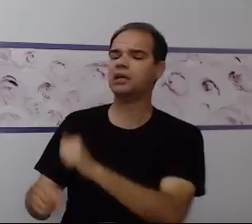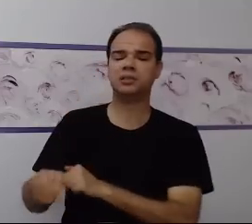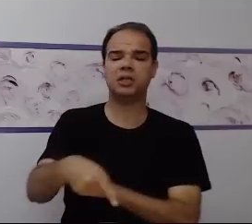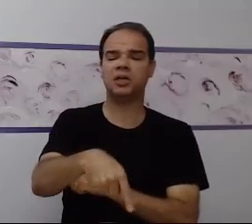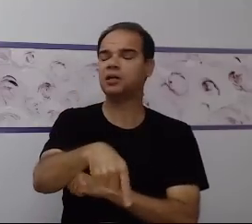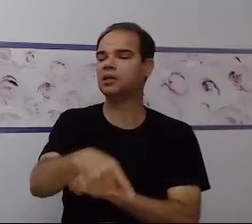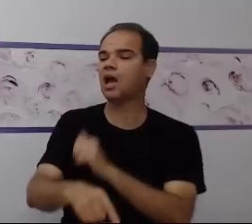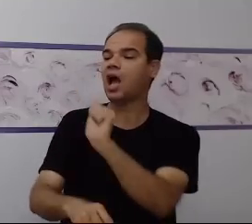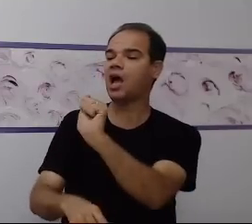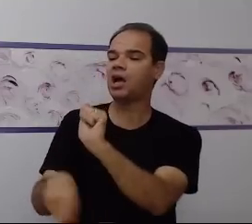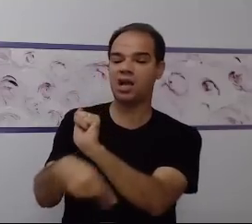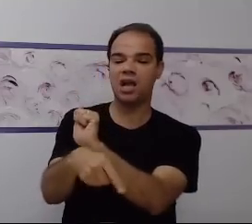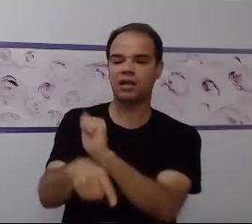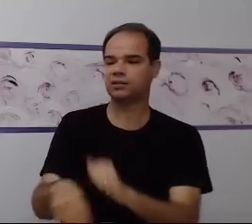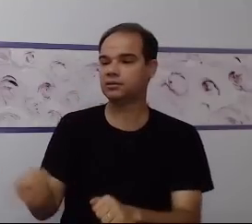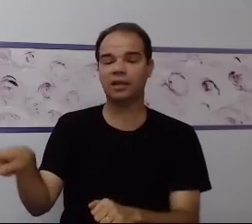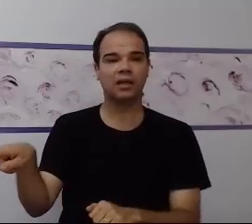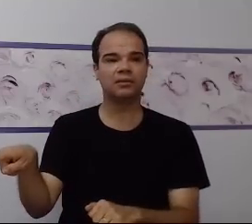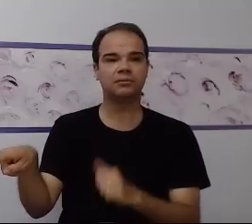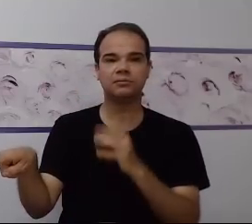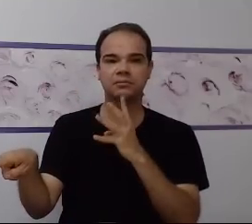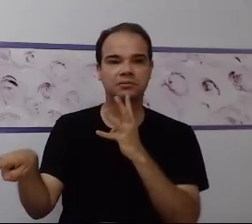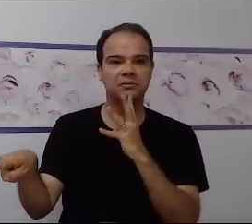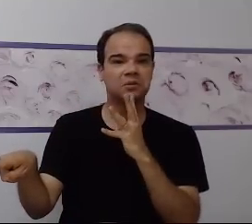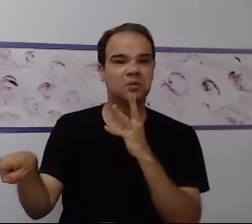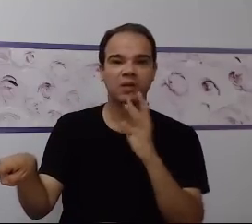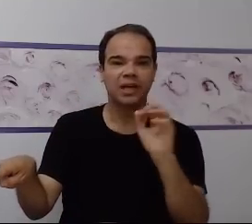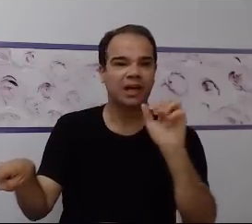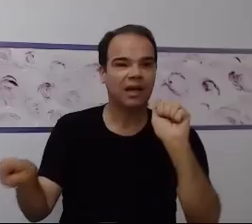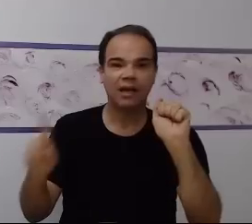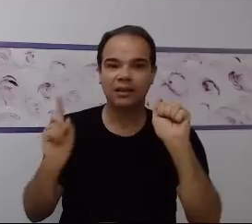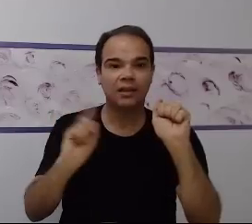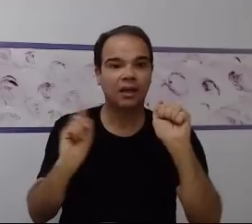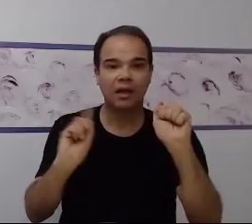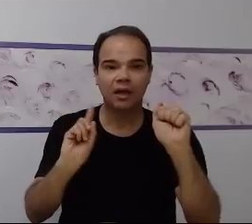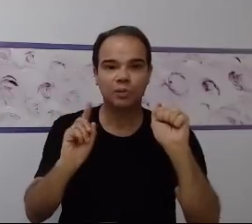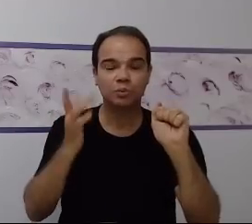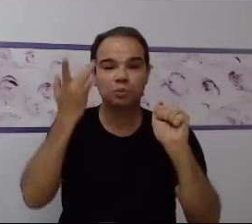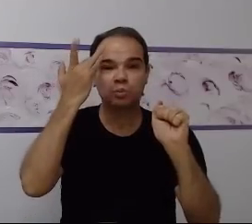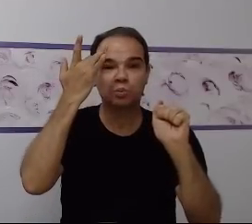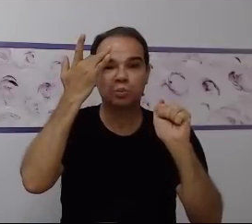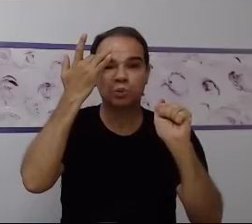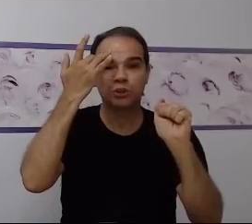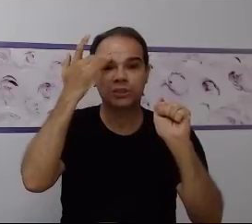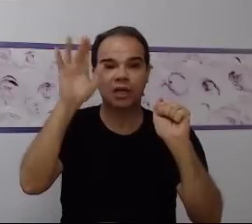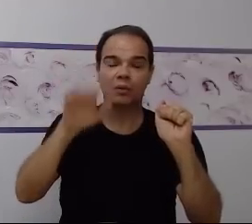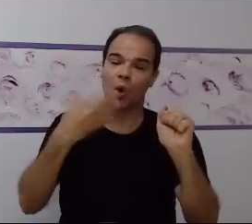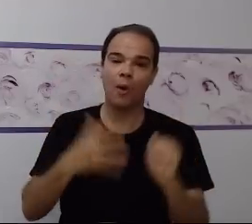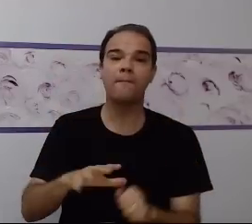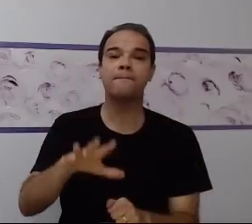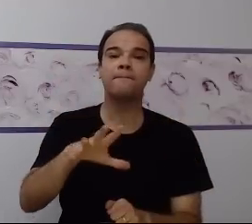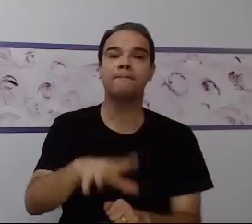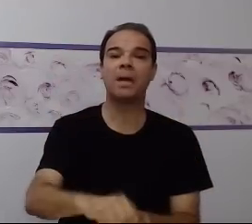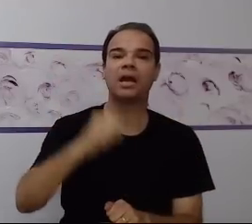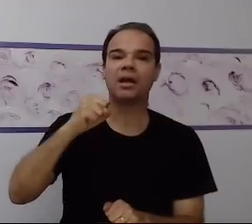está a letra A? O é a letra A? O que é a letra A? Às vezes, ela não vivenciou essa questão do pegar, do fazer. Então, um dia eu